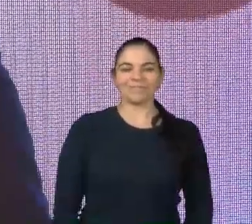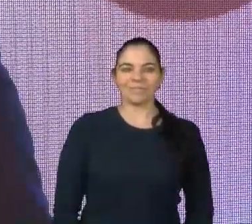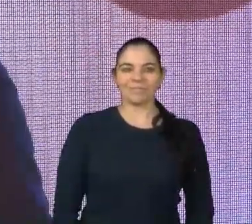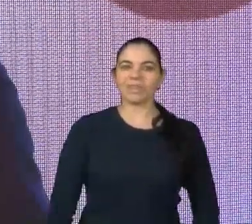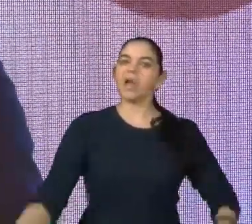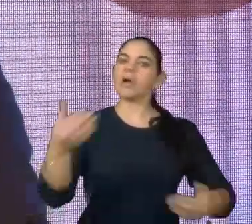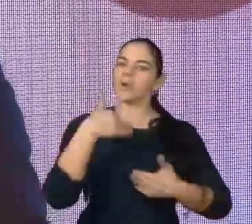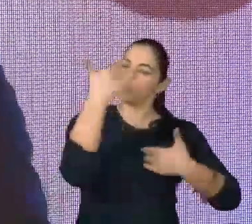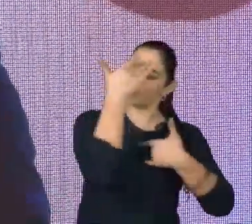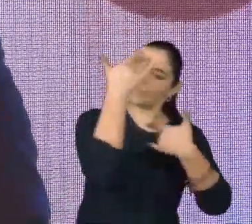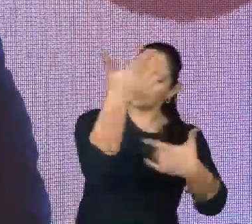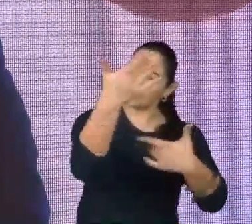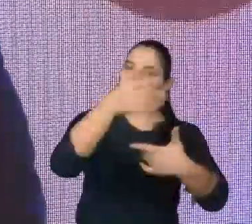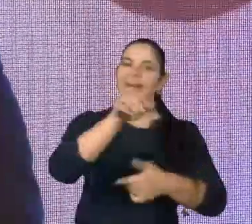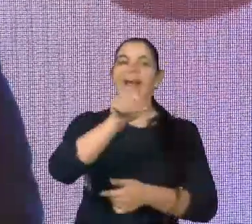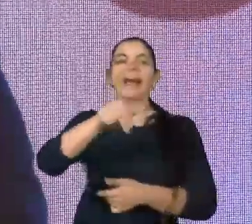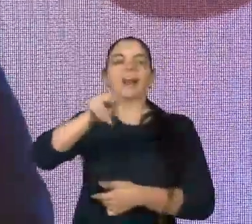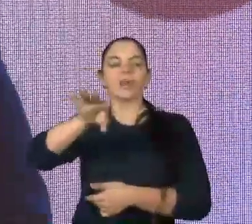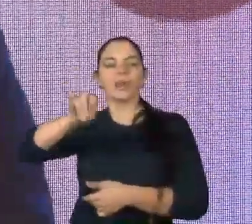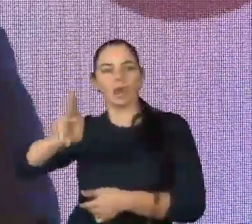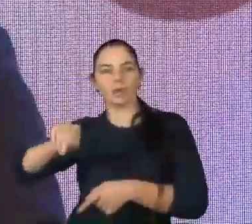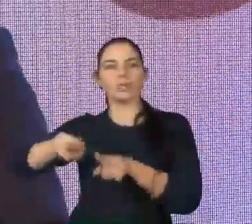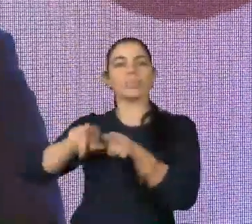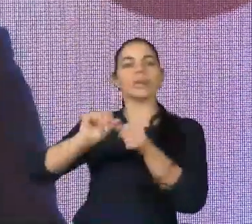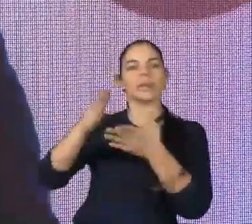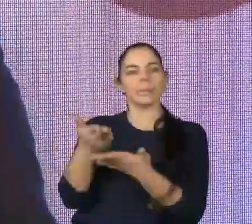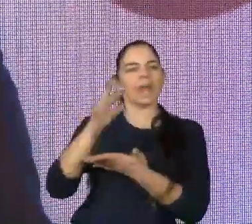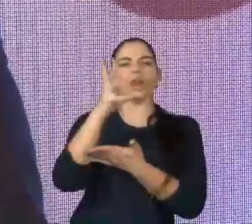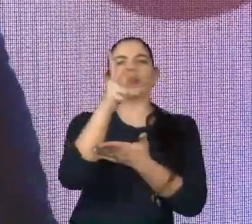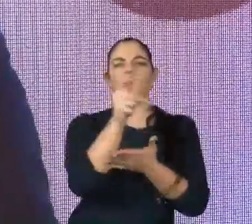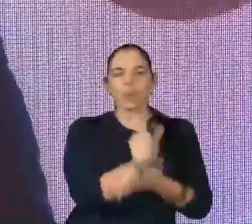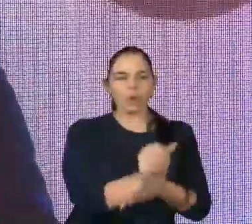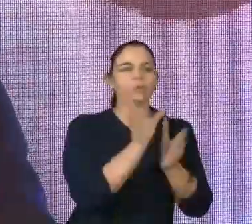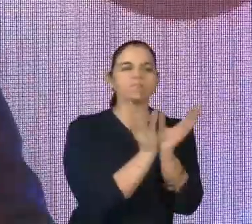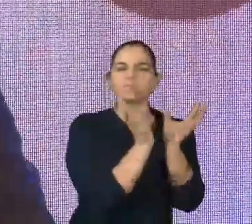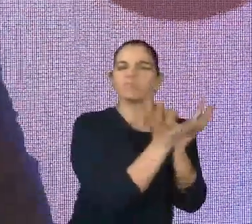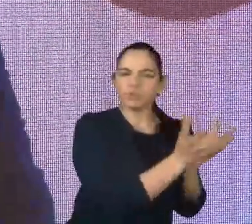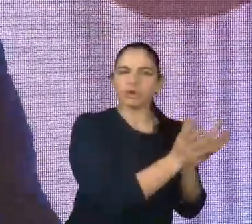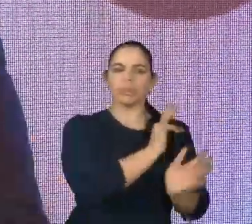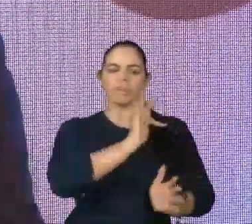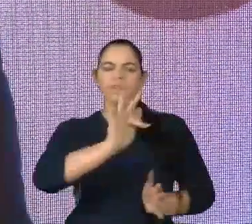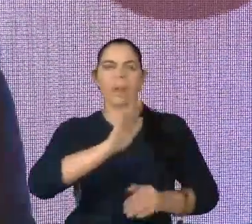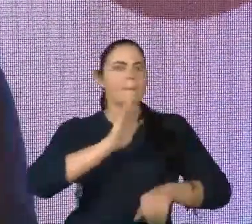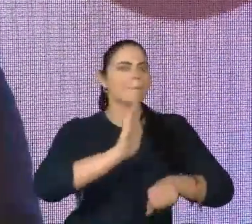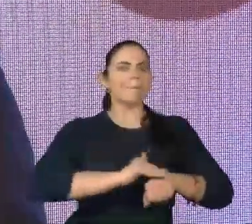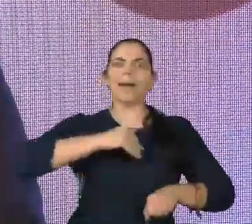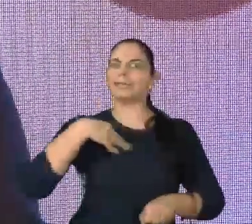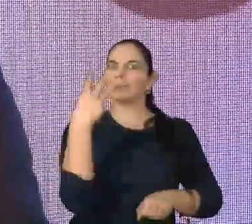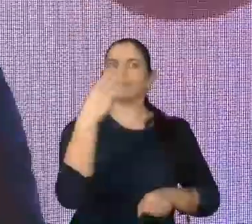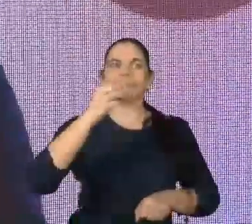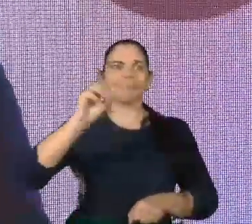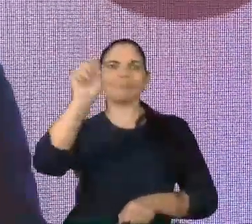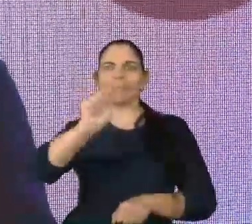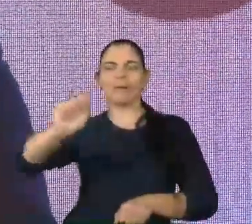Muito obrigado Antônio Carlos Sestaro, obrigado a todos os integrantes da Federação DAU, são mais de 30 associações por todo